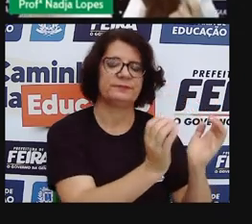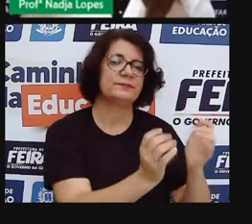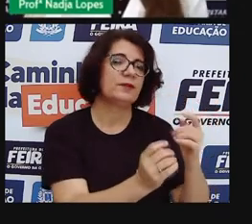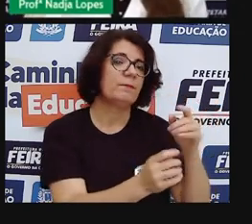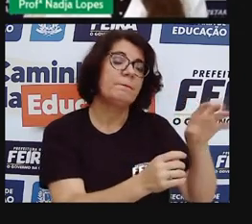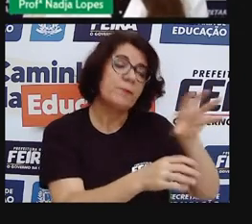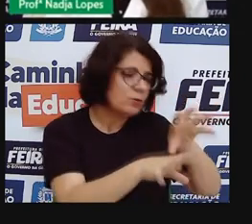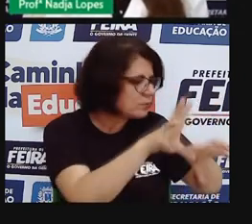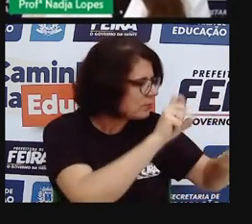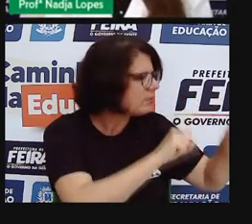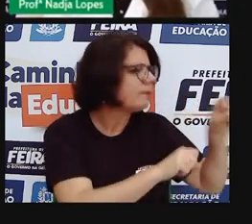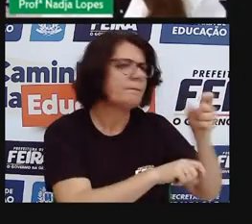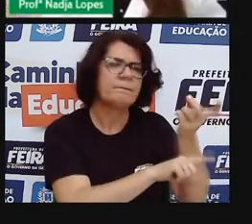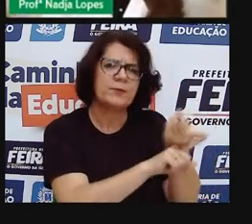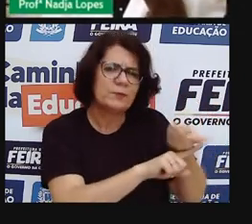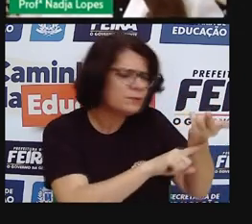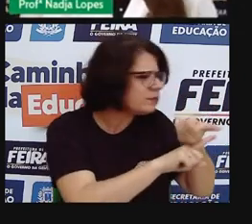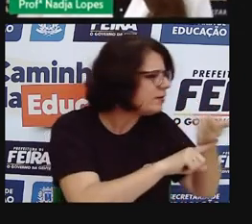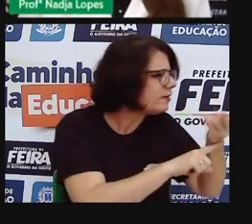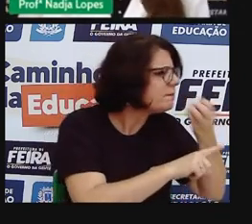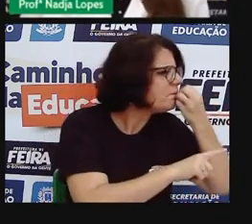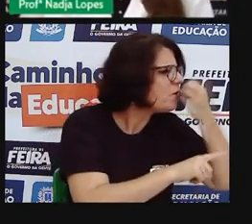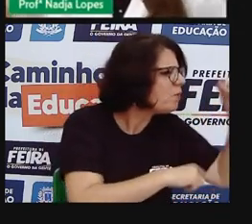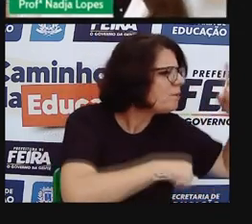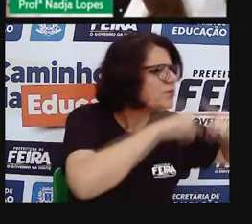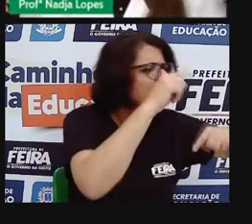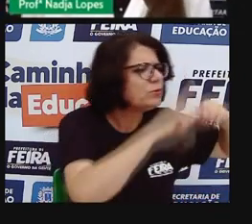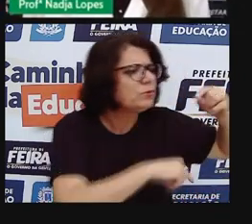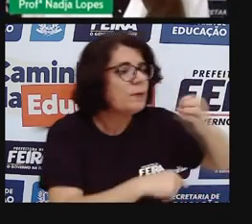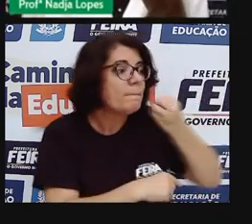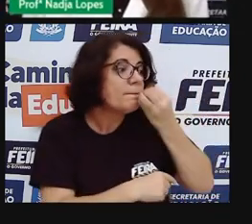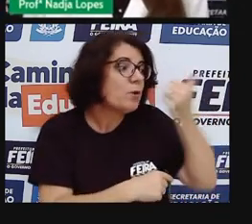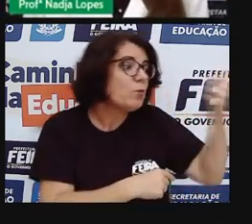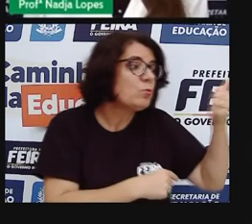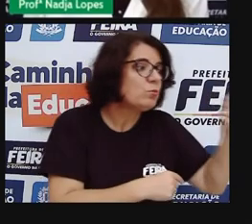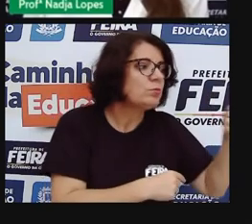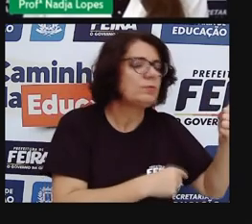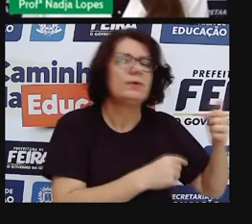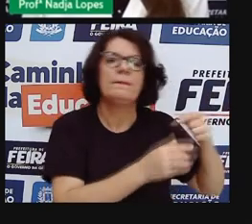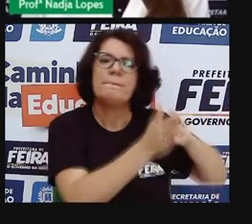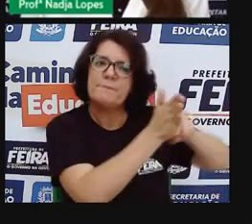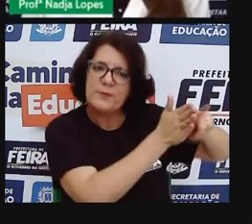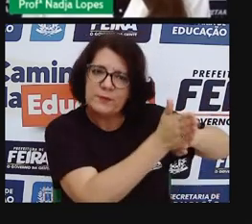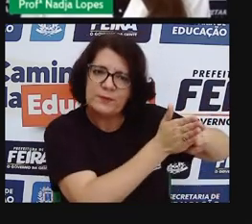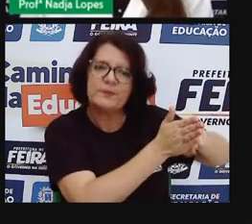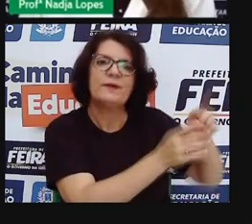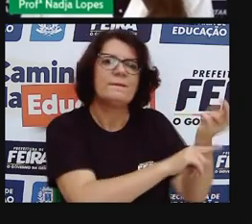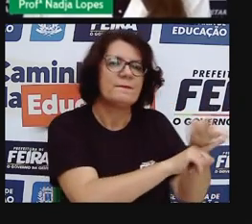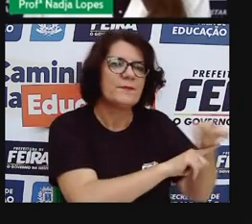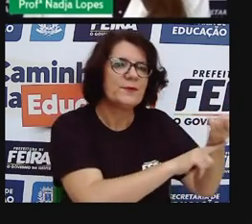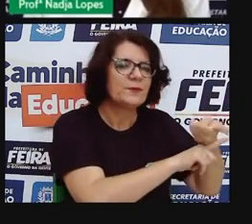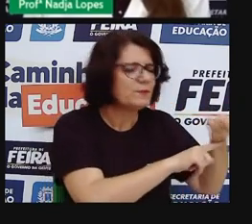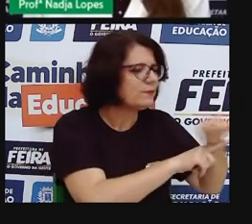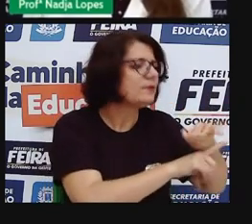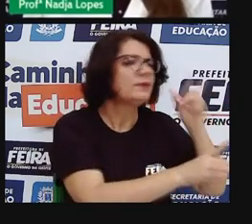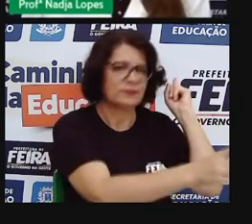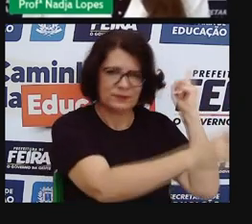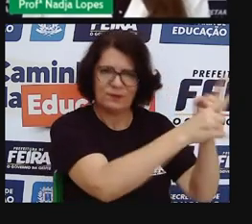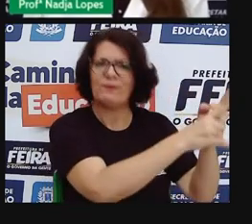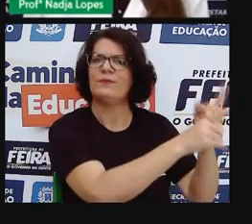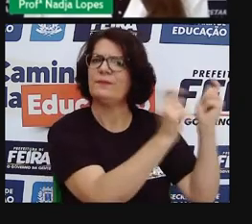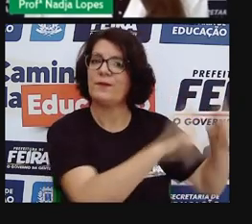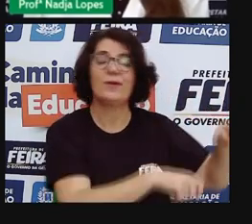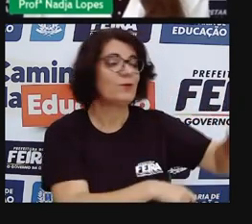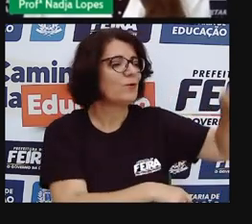a gente pode procurar, além da grande quantidade, tem muito mais produtos e a gente ainda pode escolher o